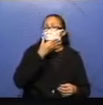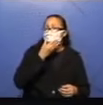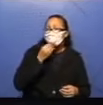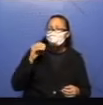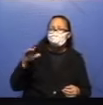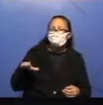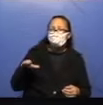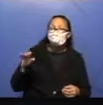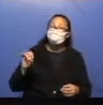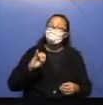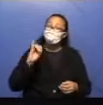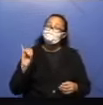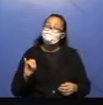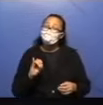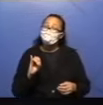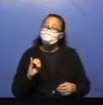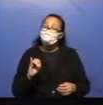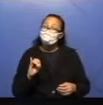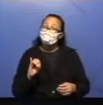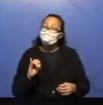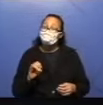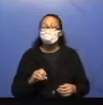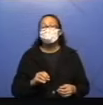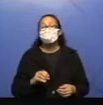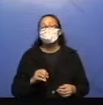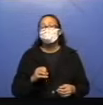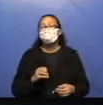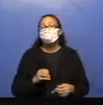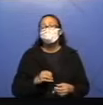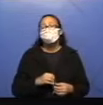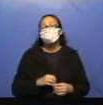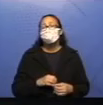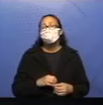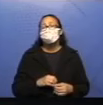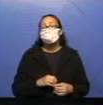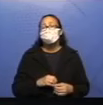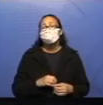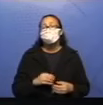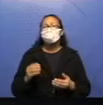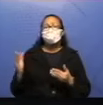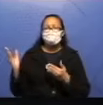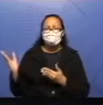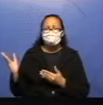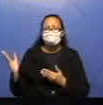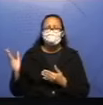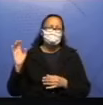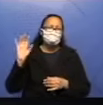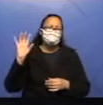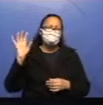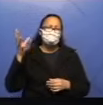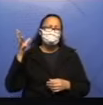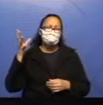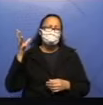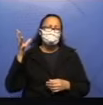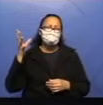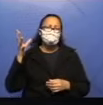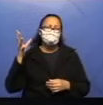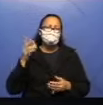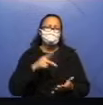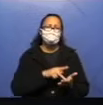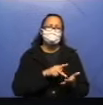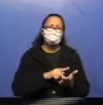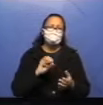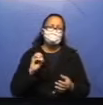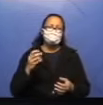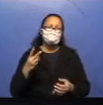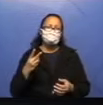Edu. Bem-vindo, a Magali diz. Oi, Edu, diz a Mônica. Isso daqui que está acontecendo nessa história é